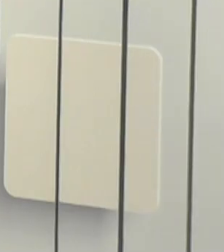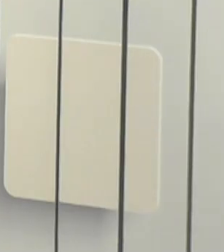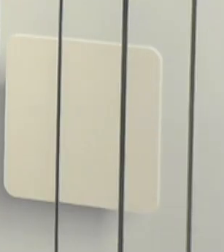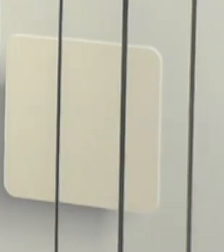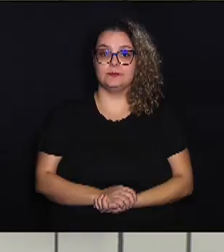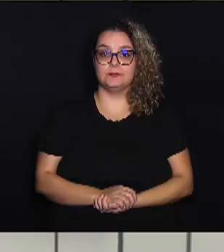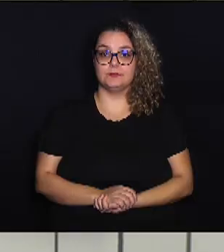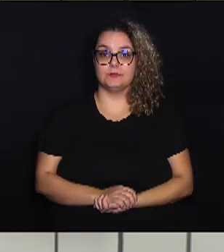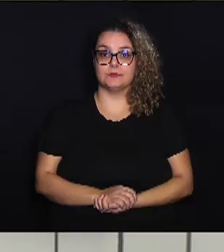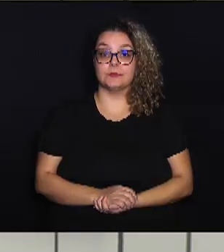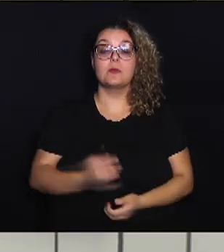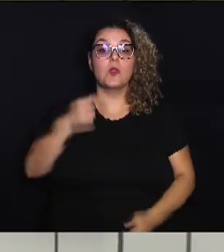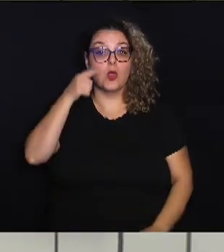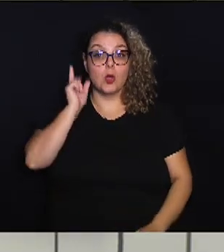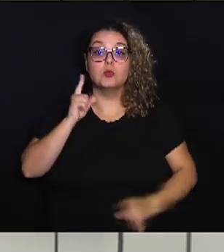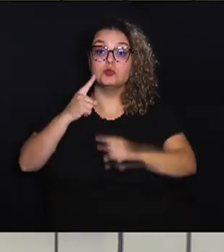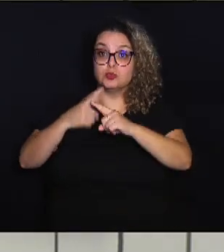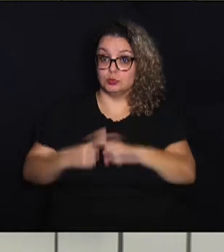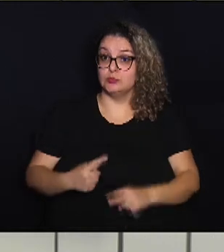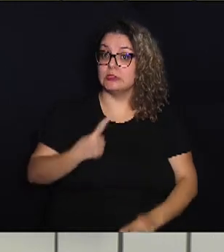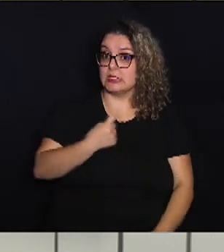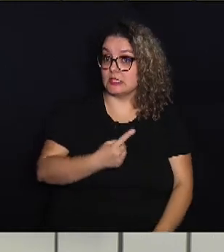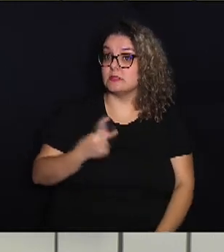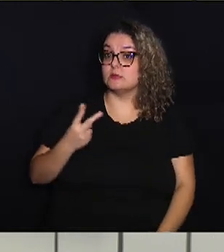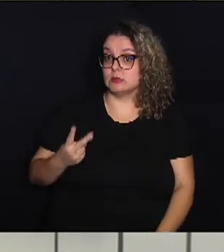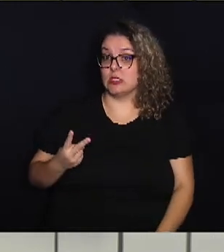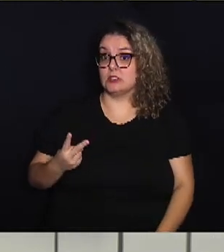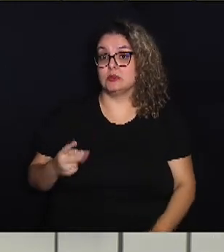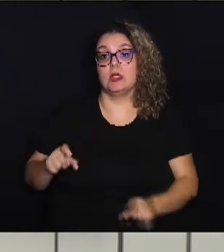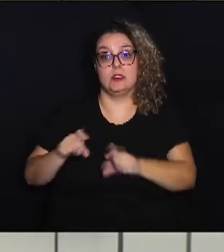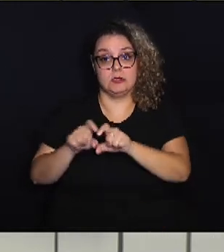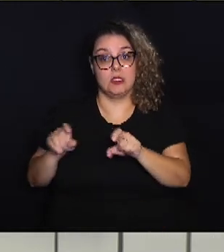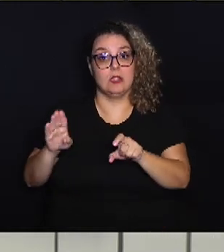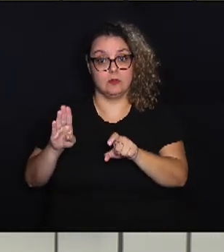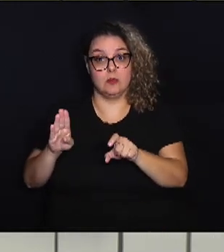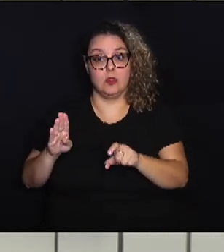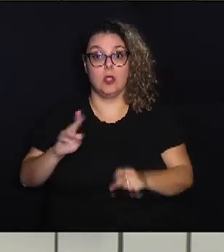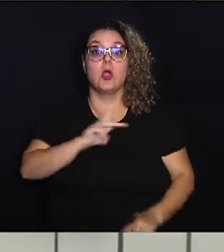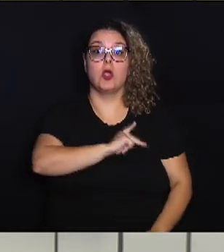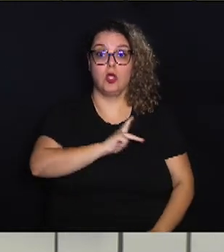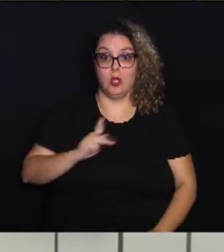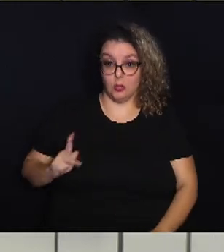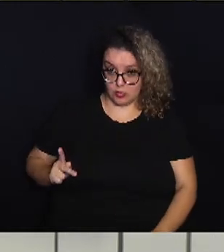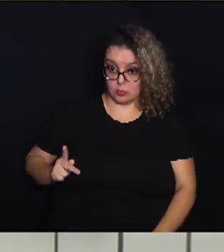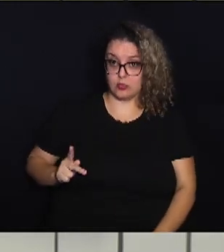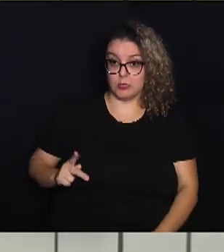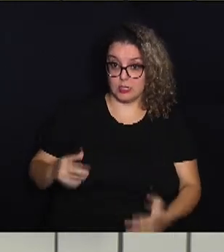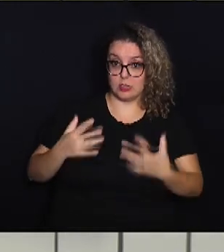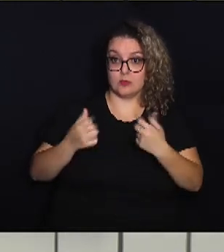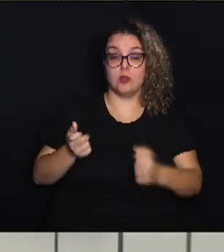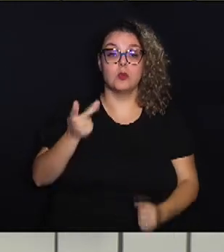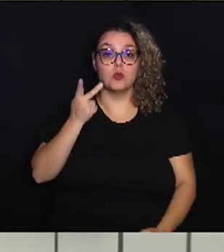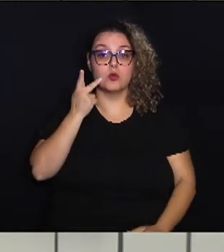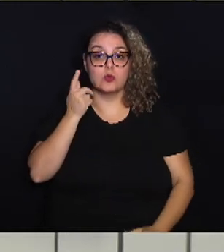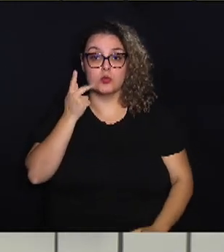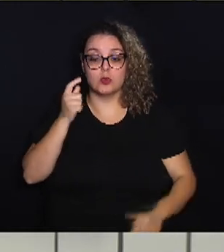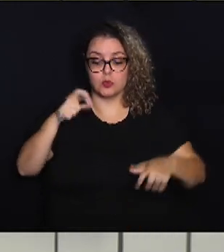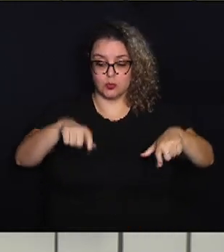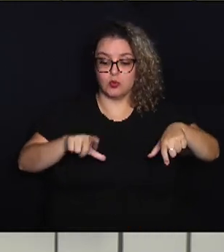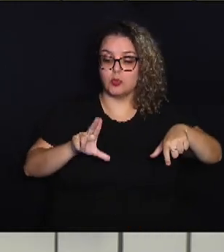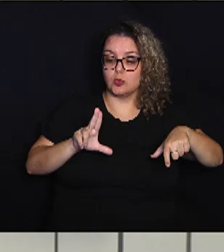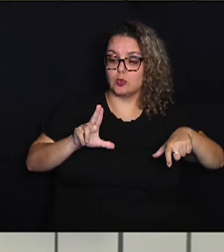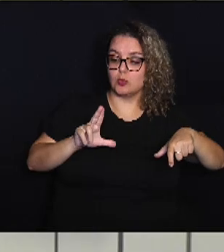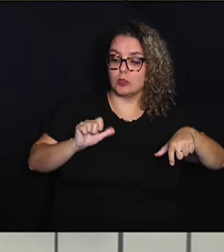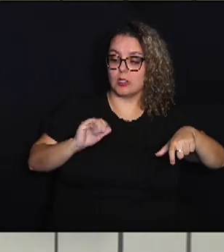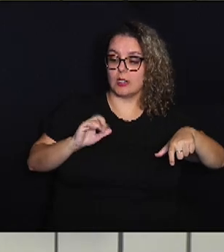Ontem, em partida válida pela 12ª rodada da Série B, a Ponte Preta recebeu o Ceará no estádio Moisés Lucarelli